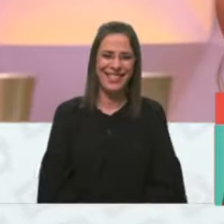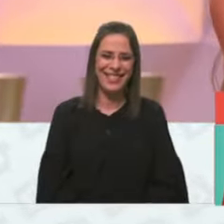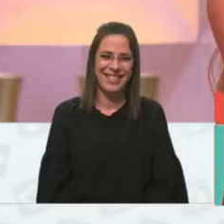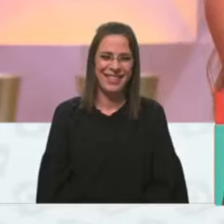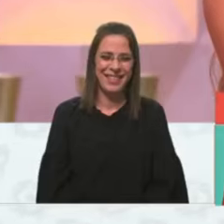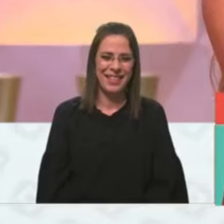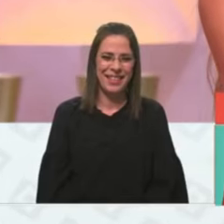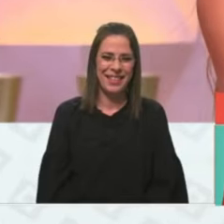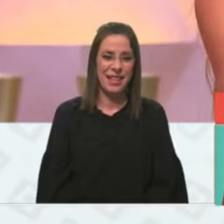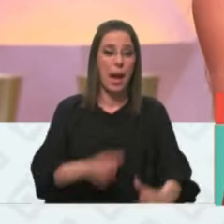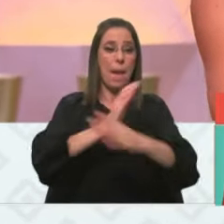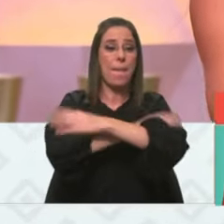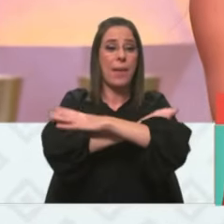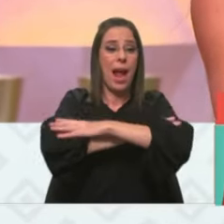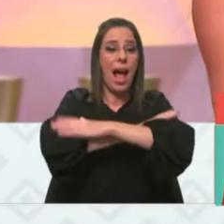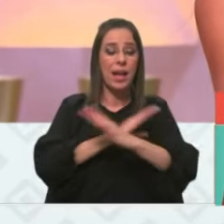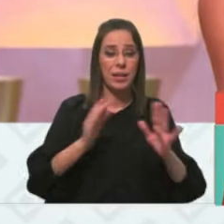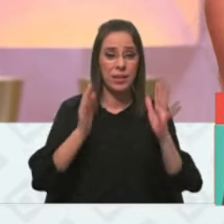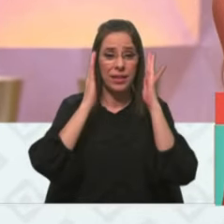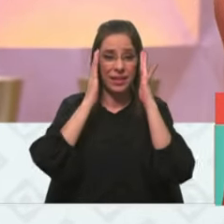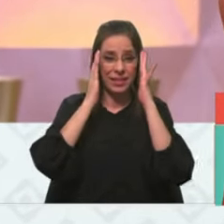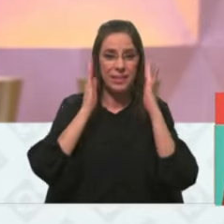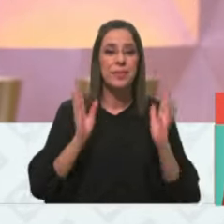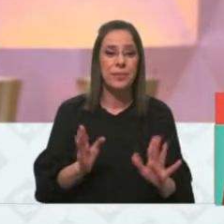Os braços até cruzam. Não.